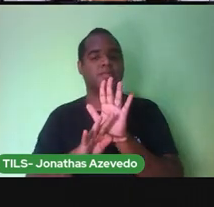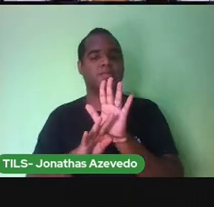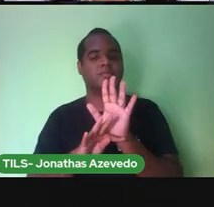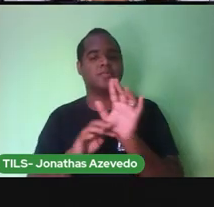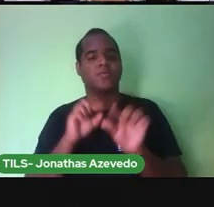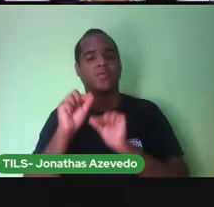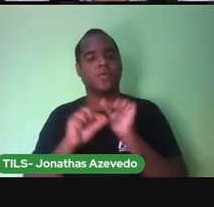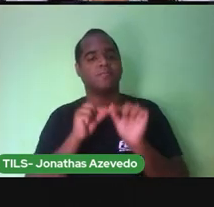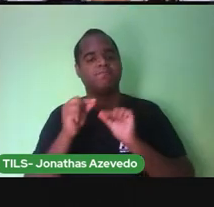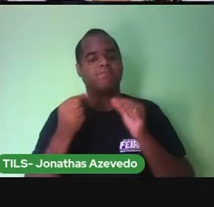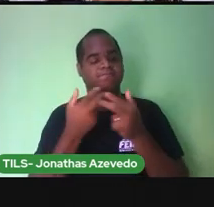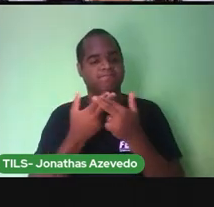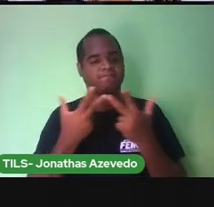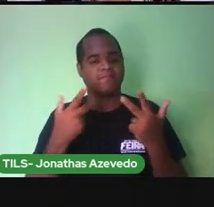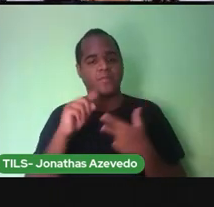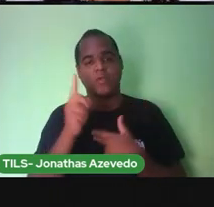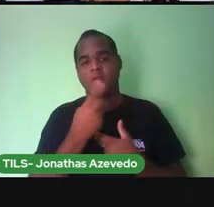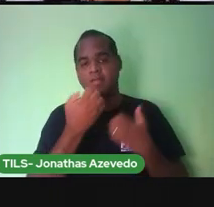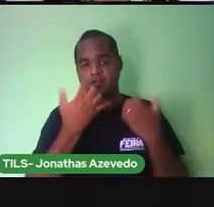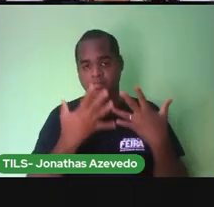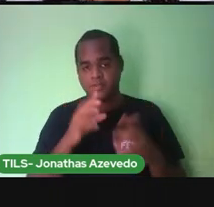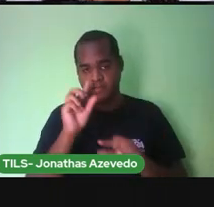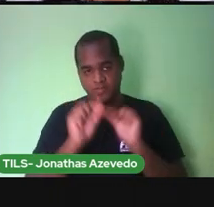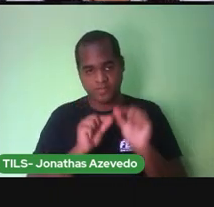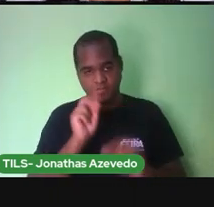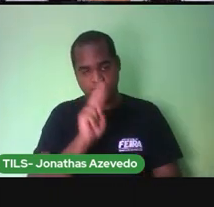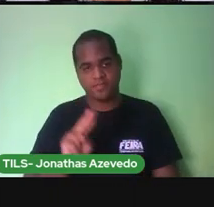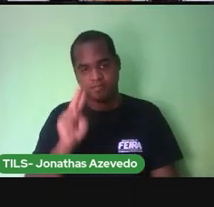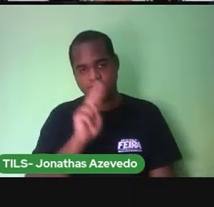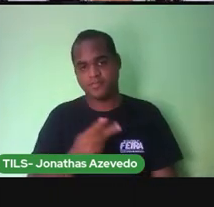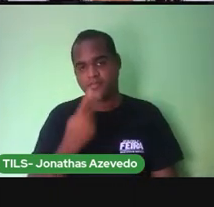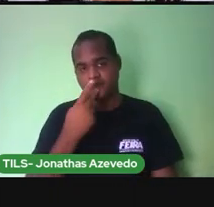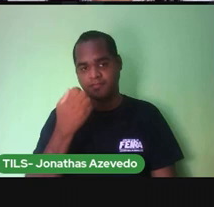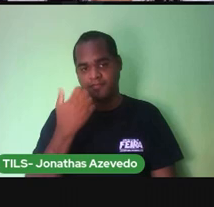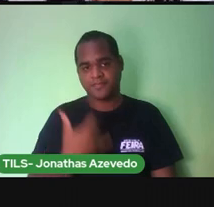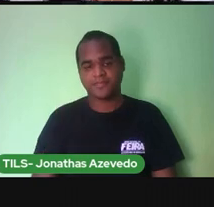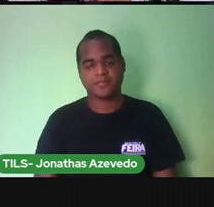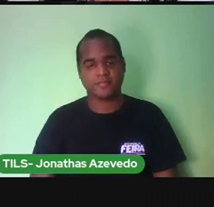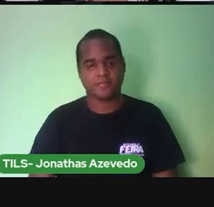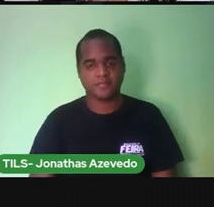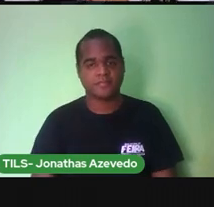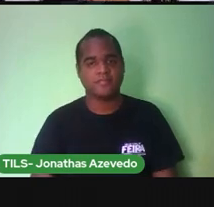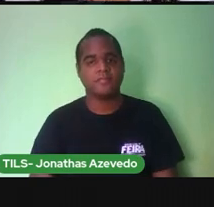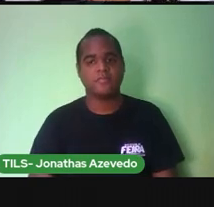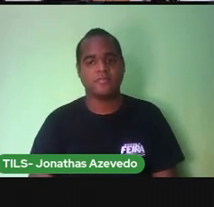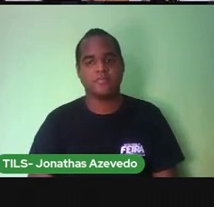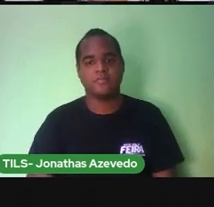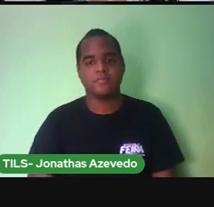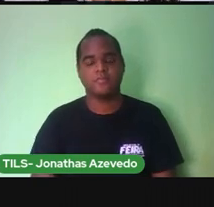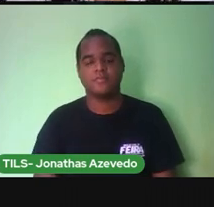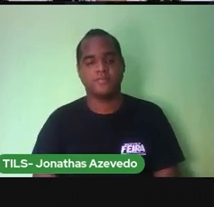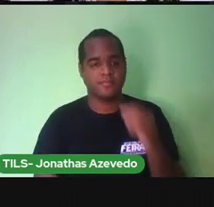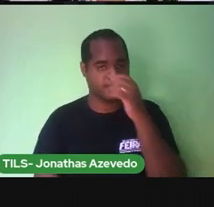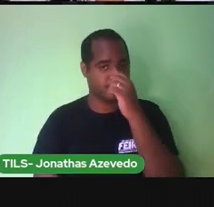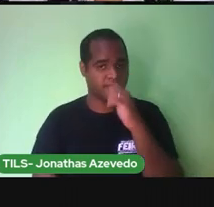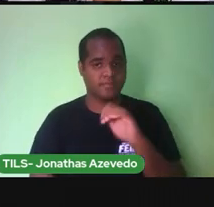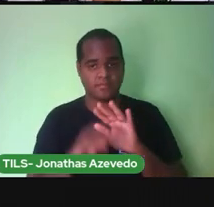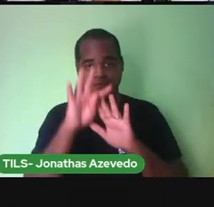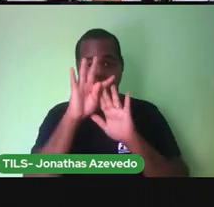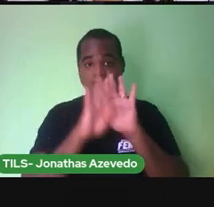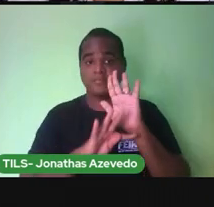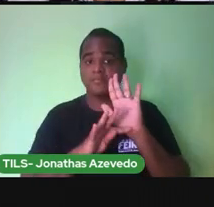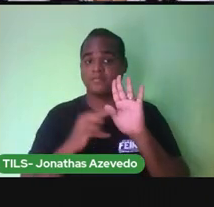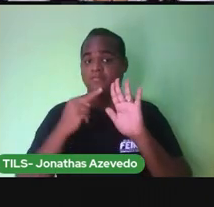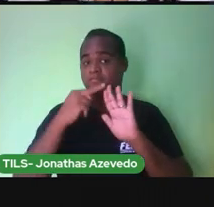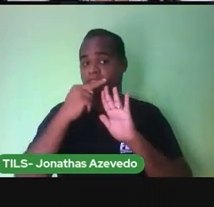que a gente tem que fazer? Procurar em qualquer lugar? Não, a gente tem que procurar no texto. Essa atividade